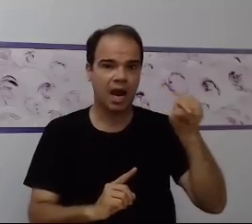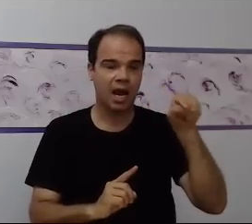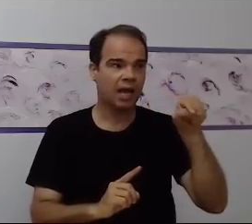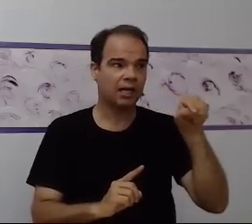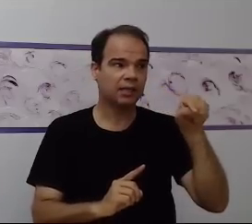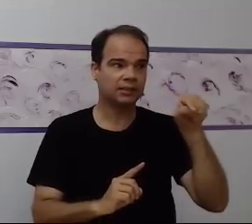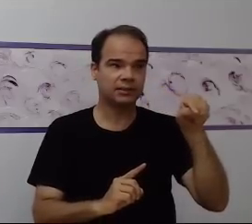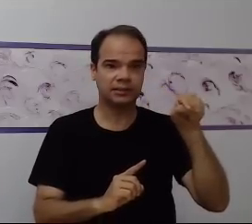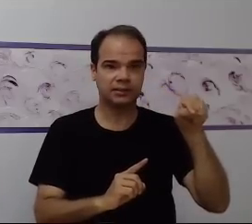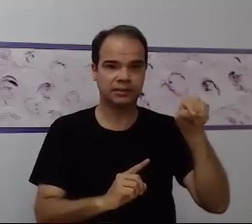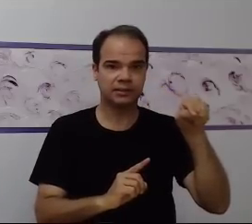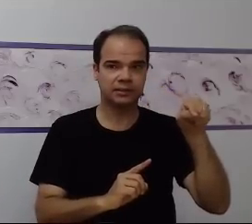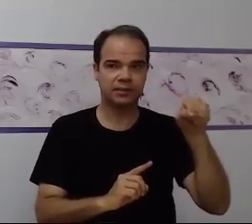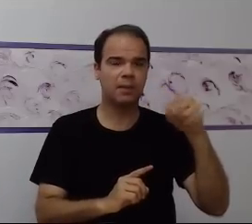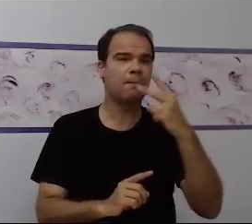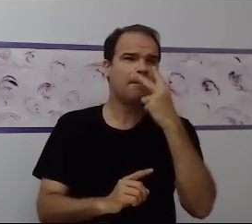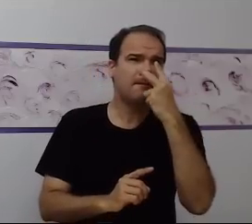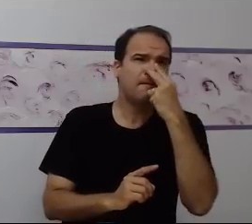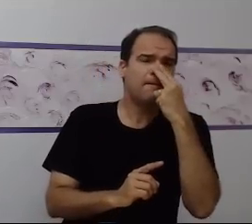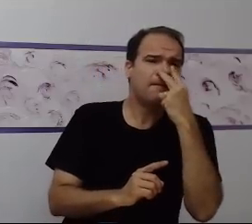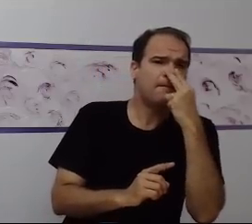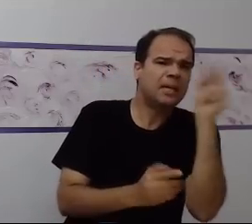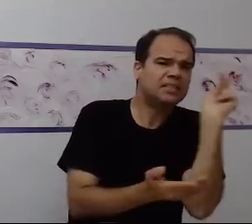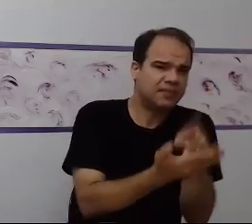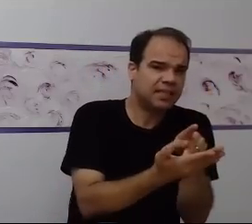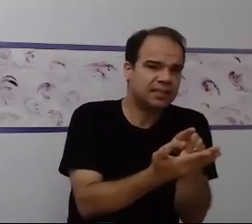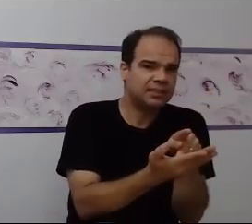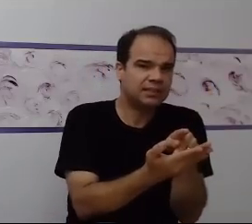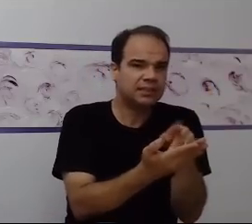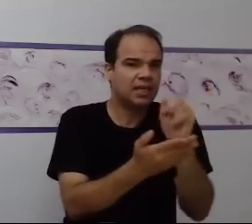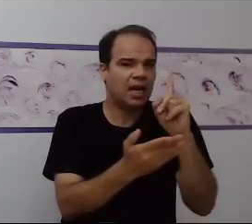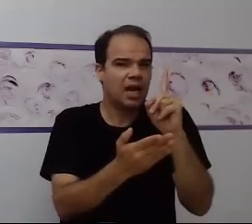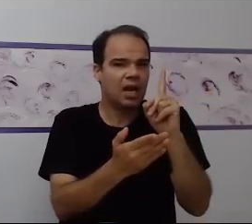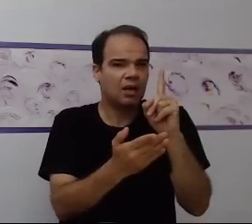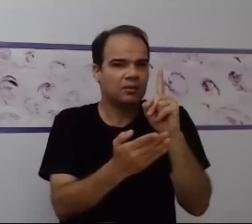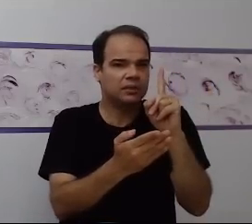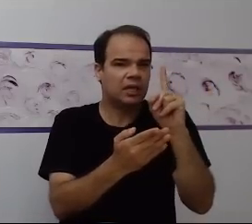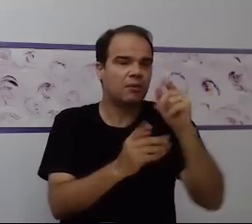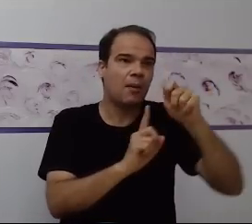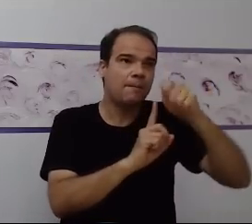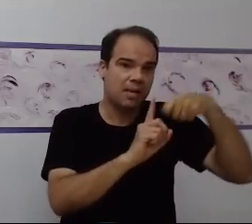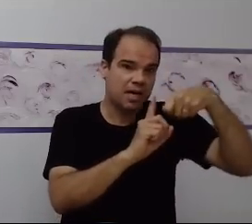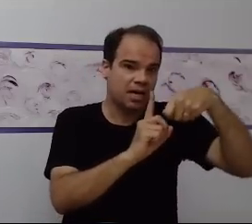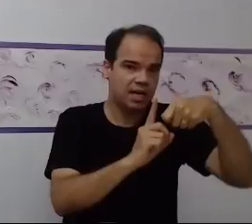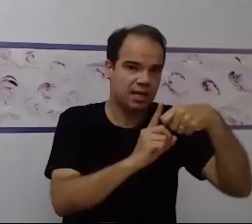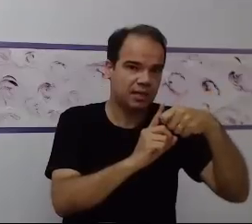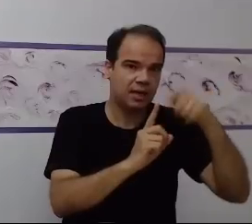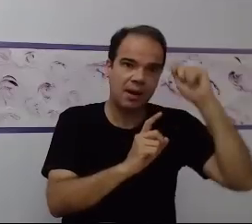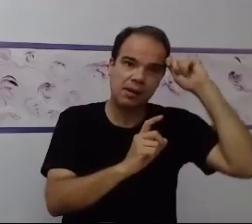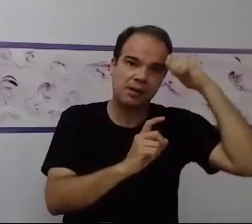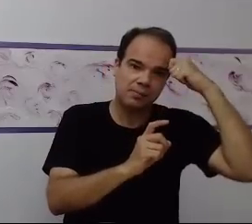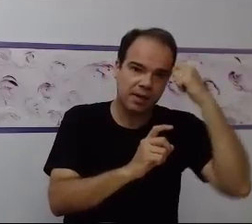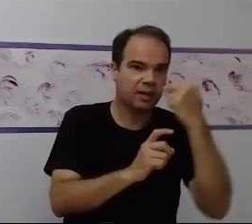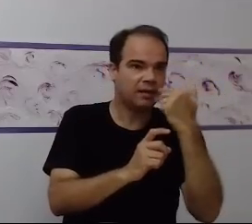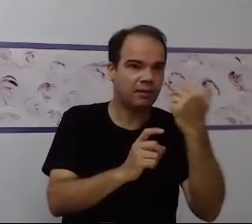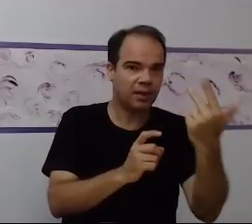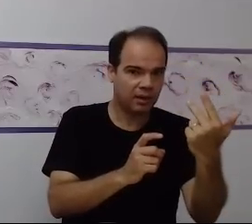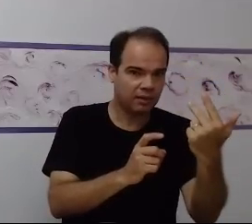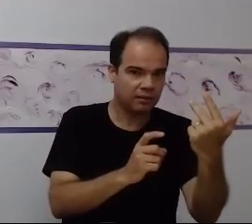que é representação do real. Mas não é aquele desenho fidedigno, não é aquele desenho que é bem